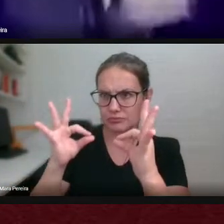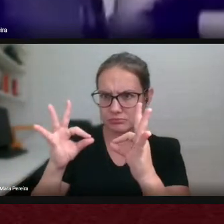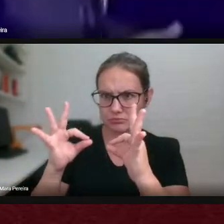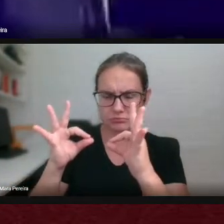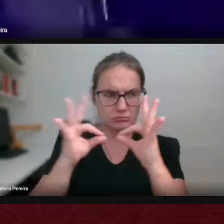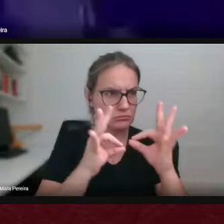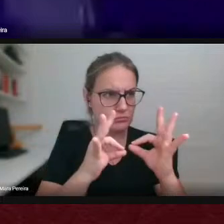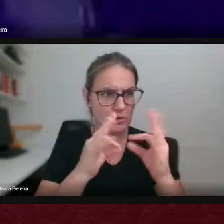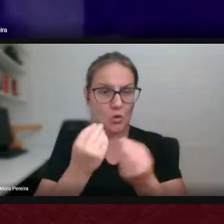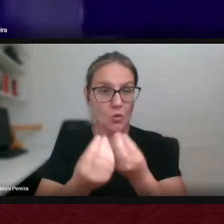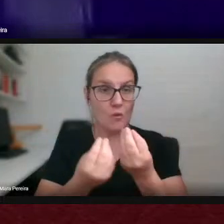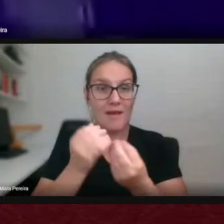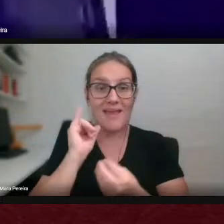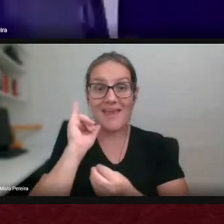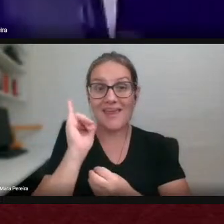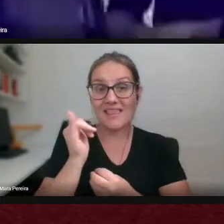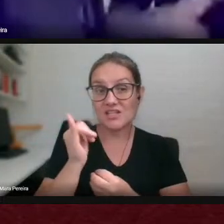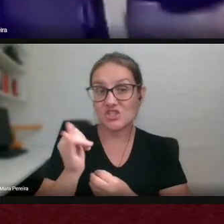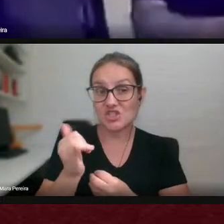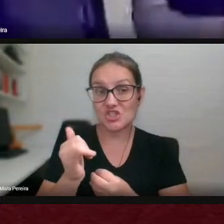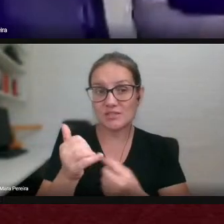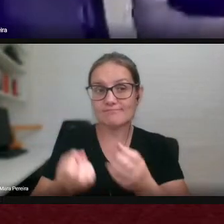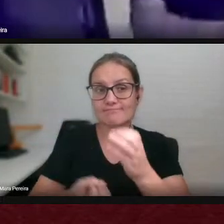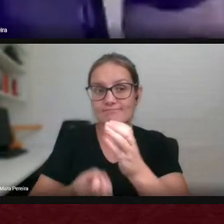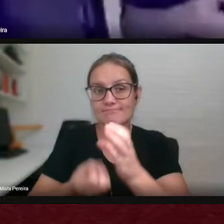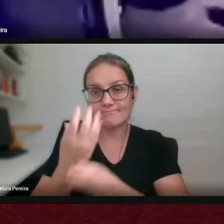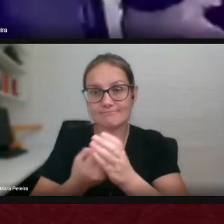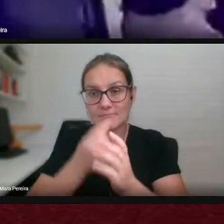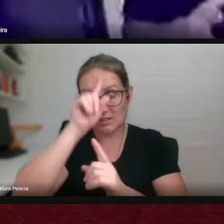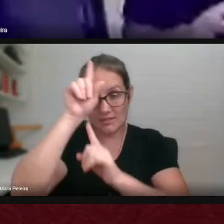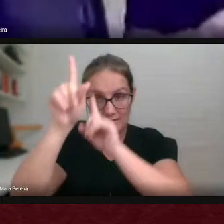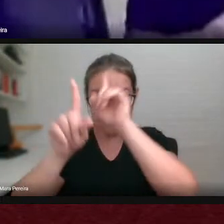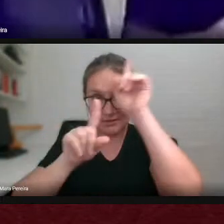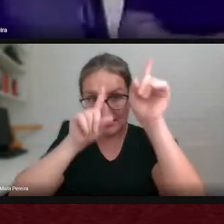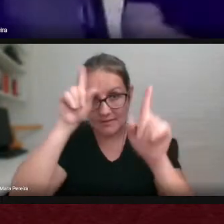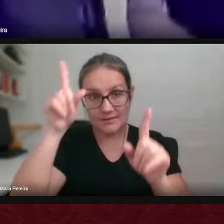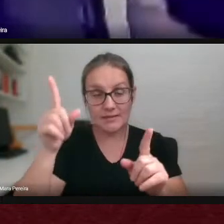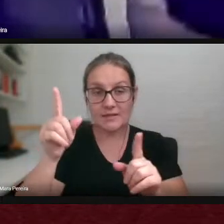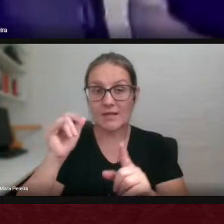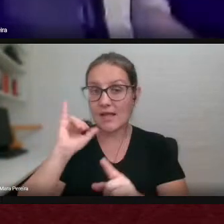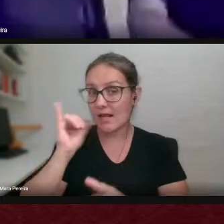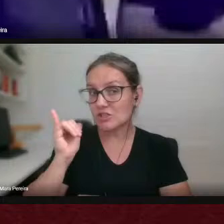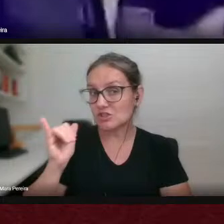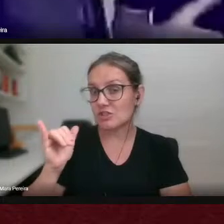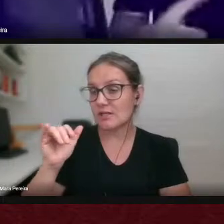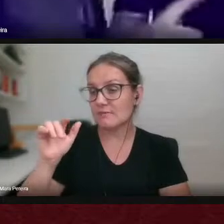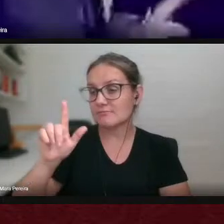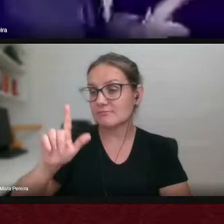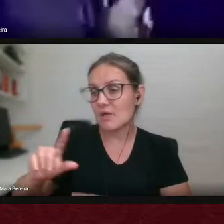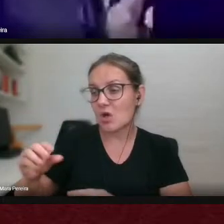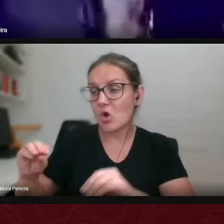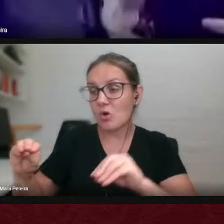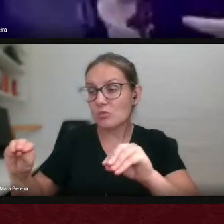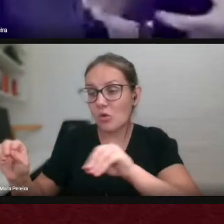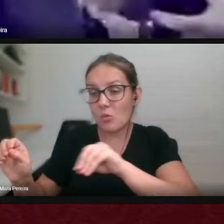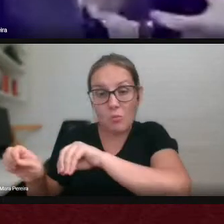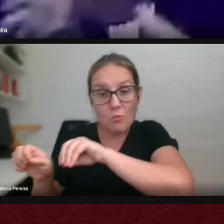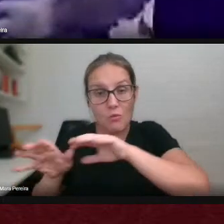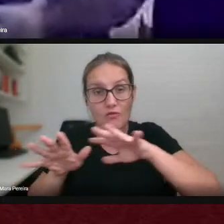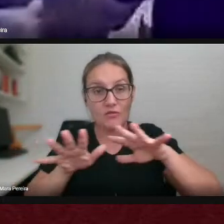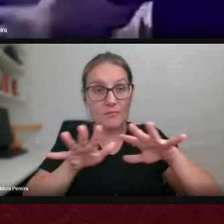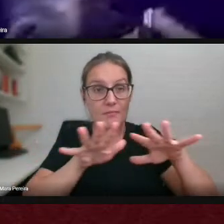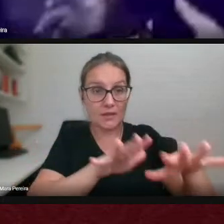da energia criativa a energia criativa do literário quando ela se desloca do literário